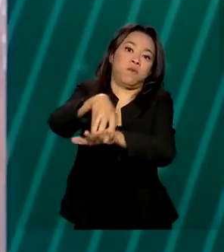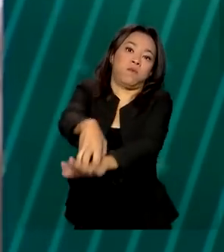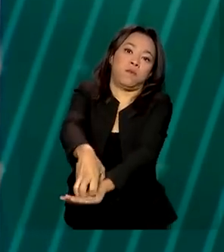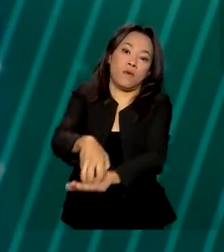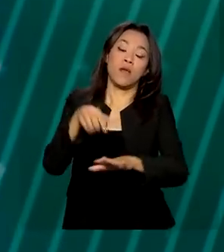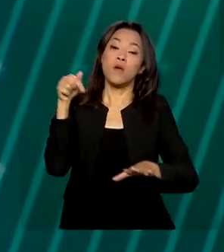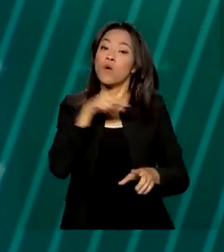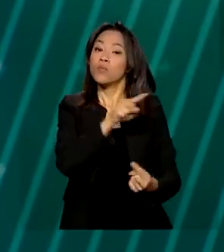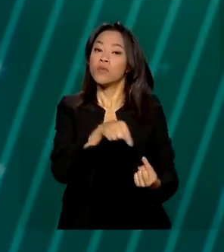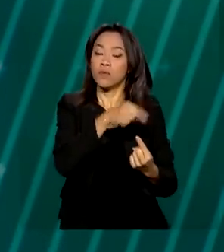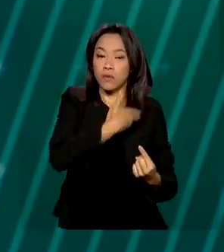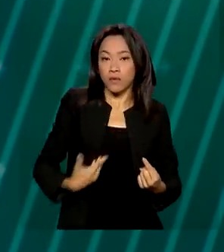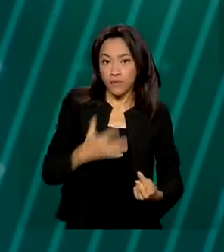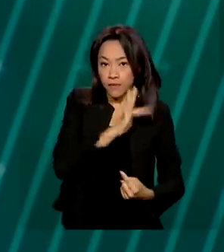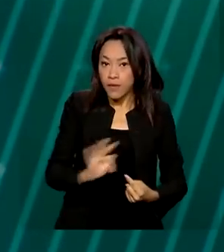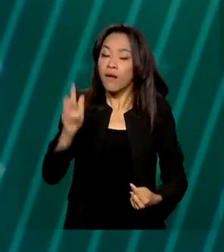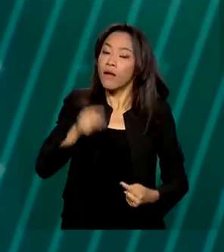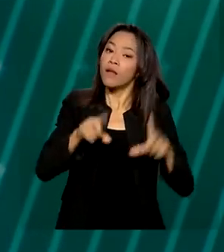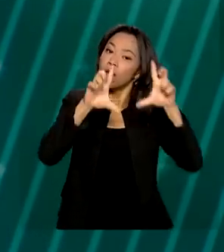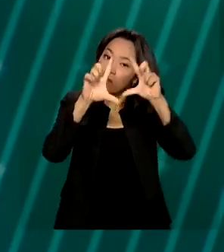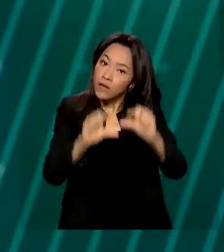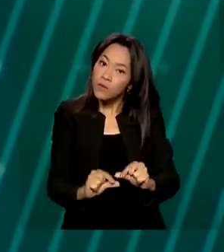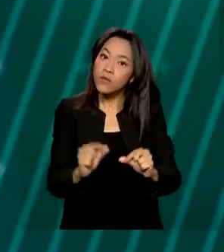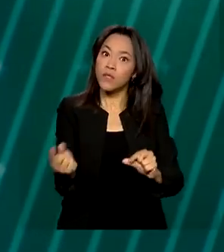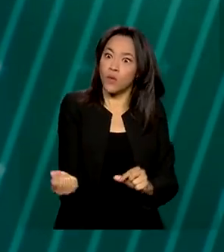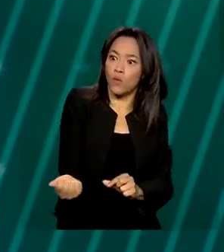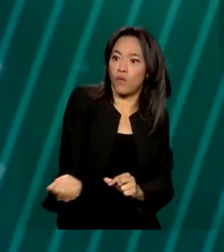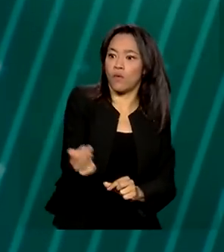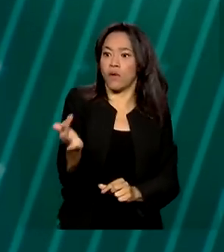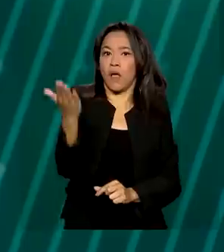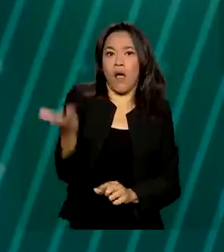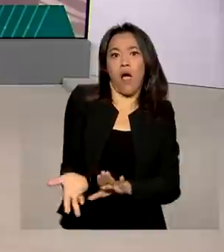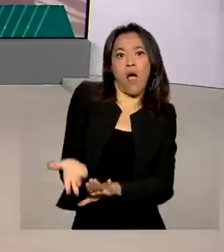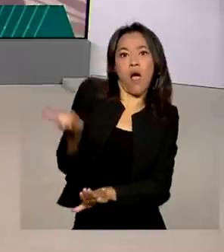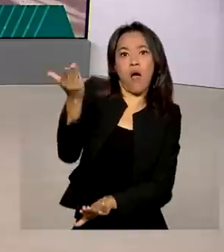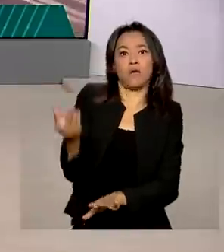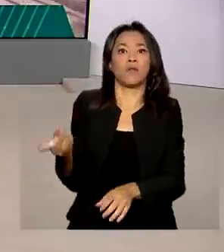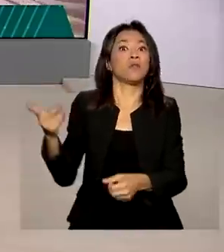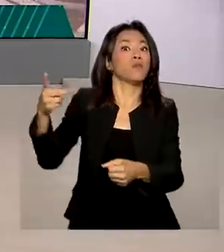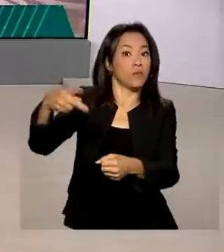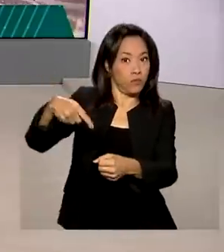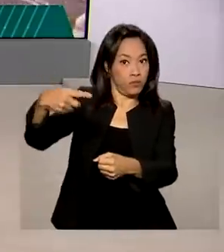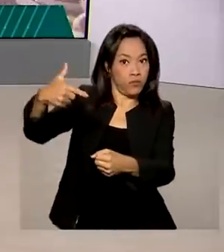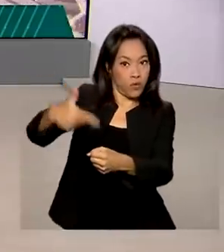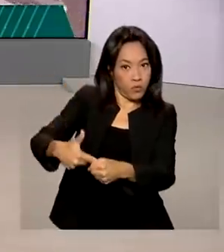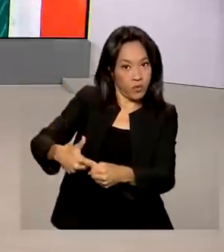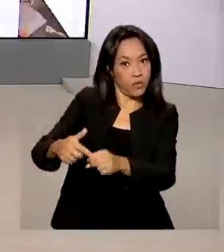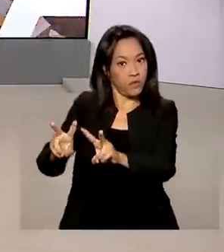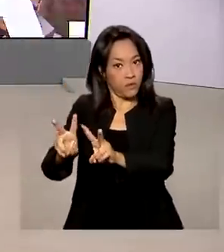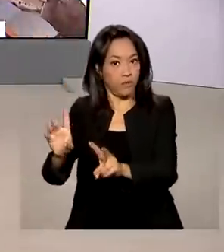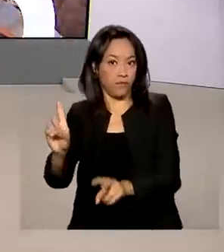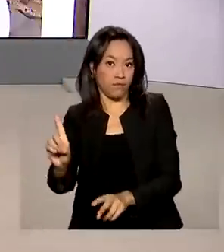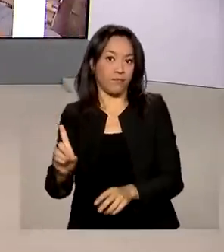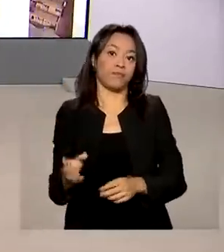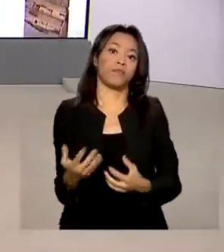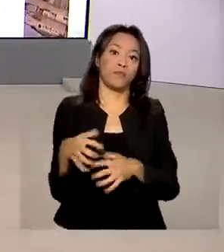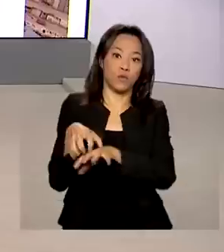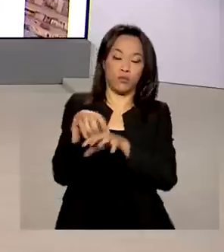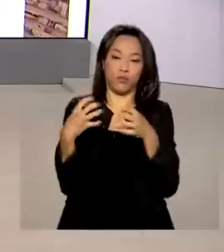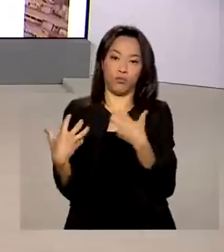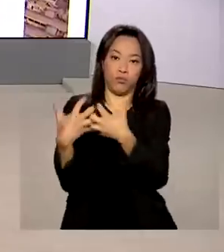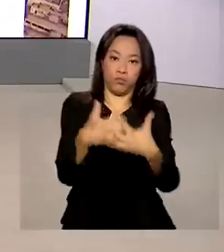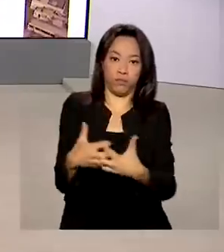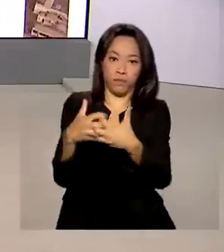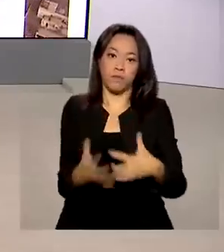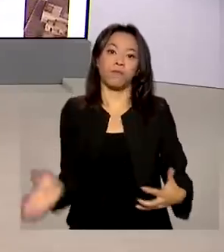para amenizar os efeitos da alta dos combustíveis sobre os caminhoneiros. O primeiro trimestre deste ano teve saldo